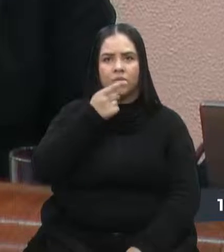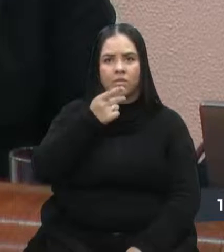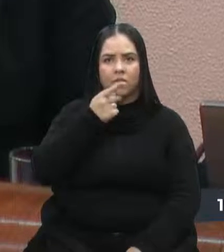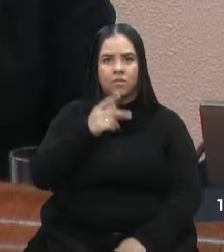Bremont. Fantinelli.